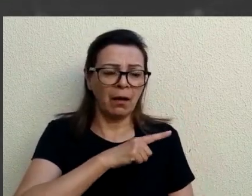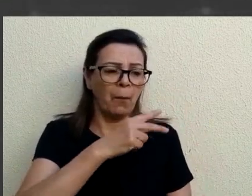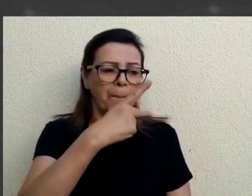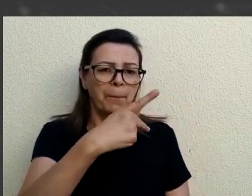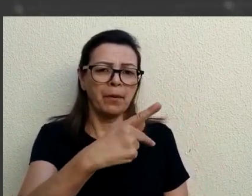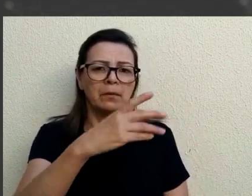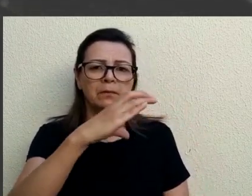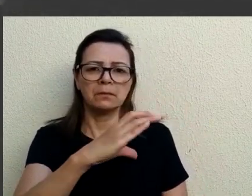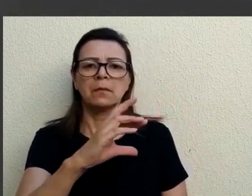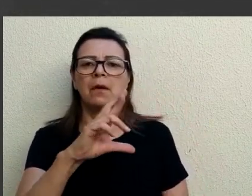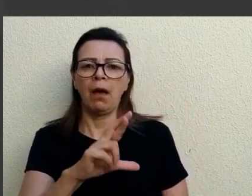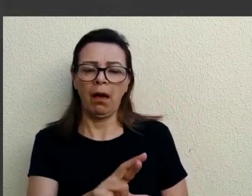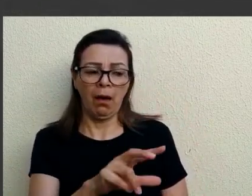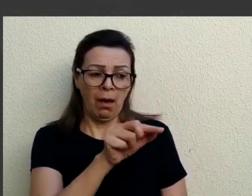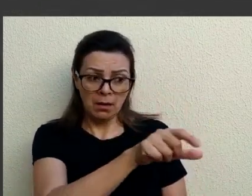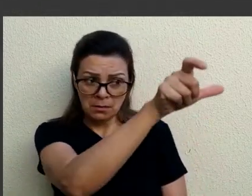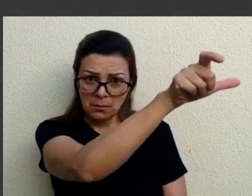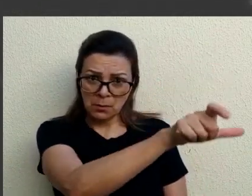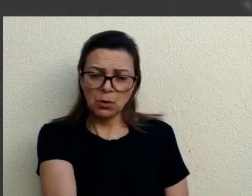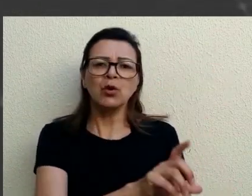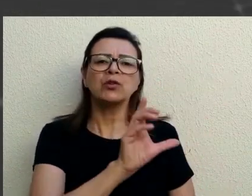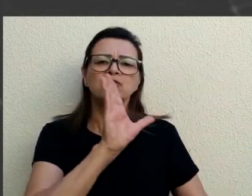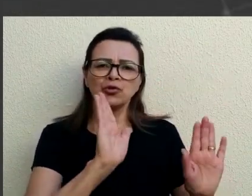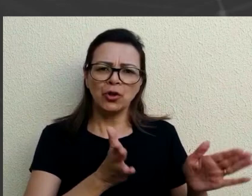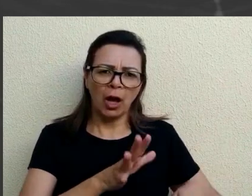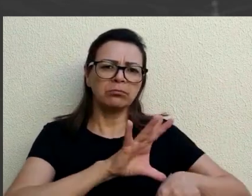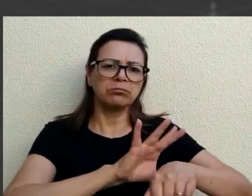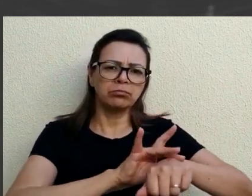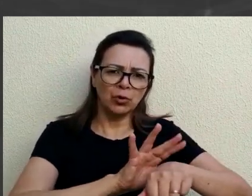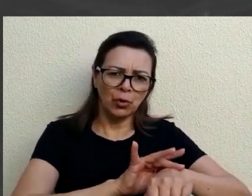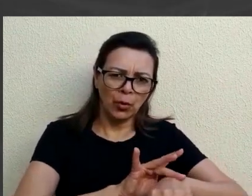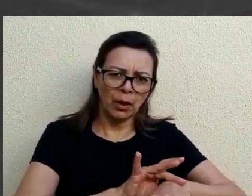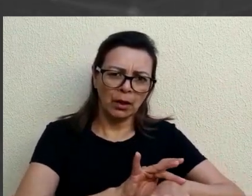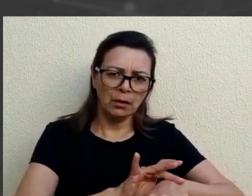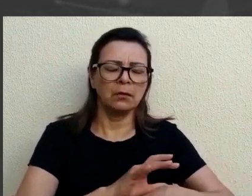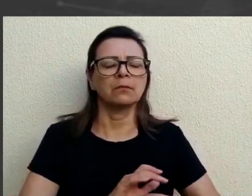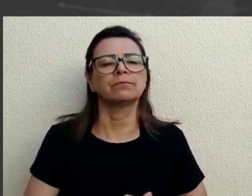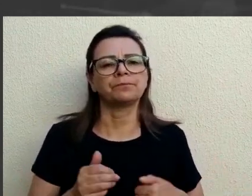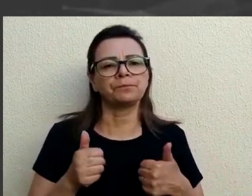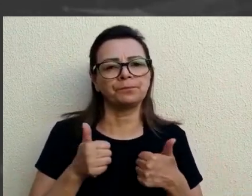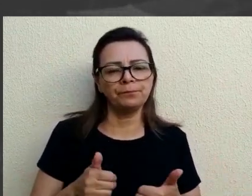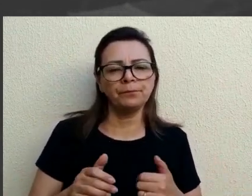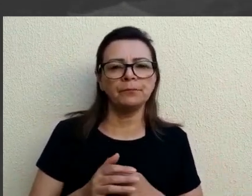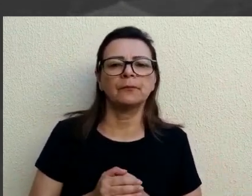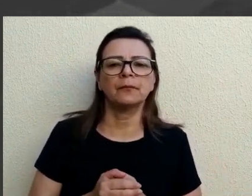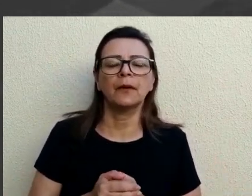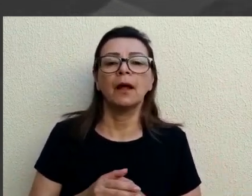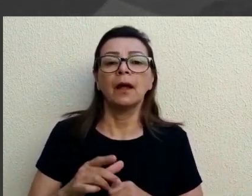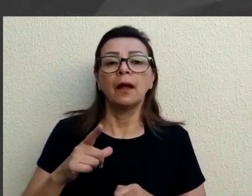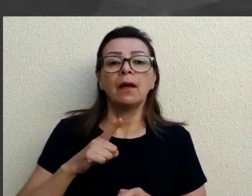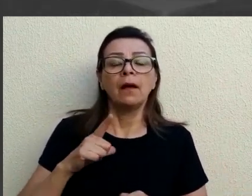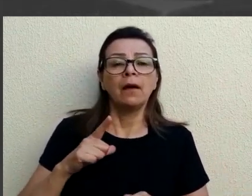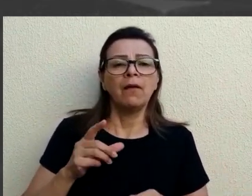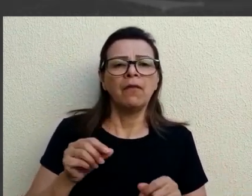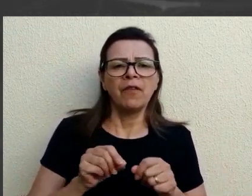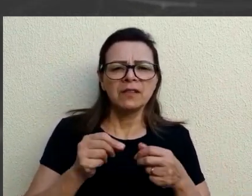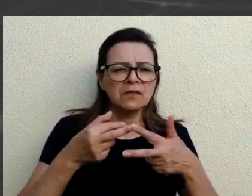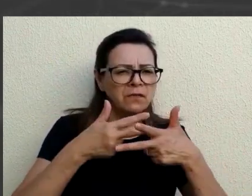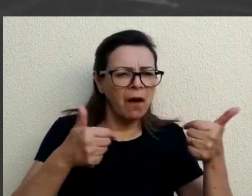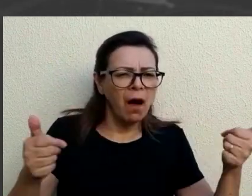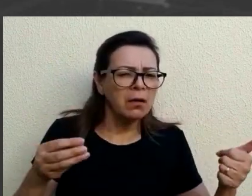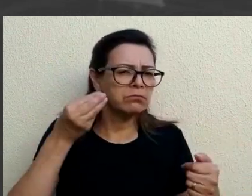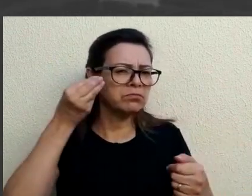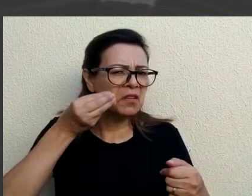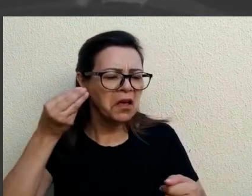pela PCR. Então, são pessoas que realmente estavam infectadas com o Sars-CoV-2. A gente